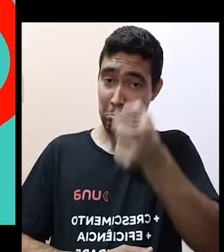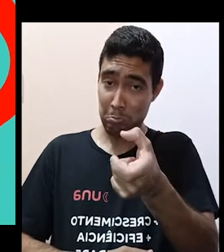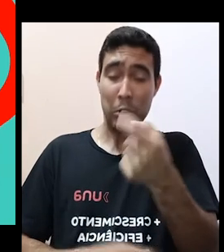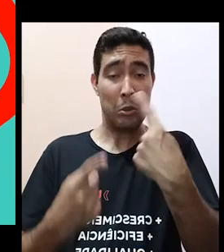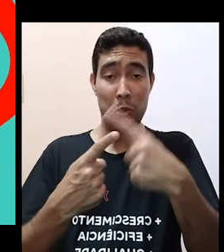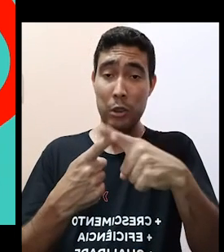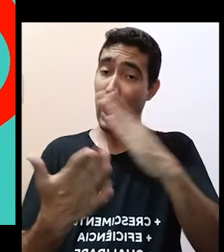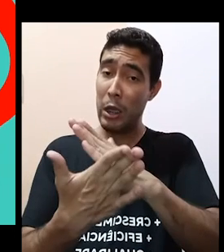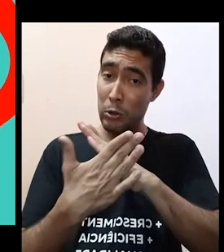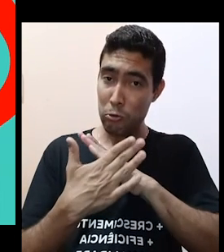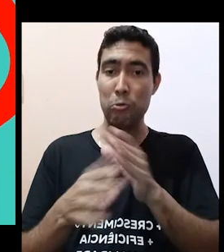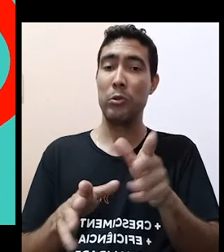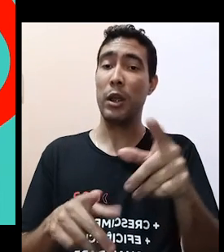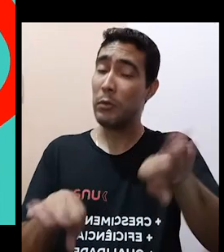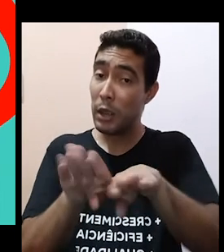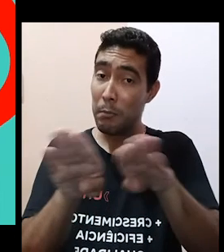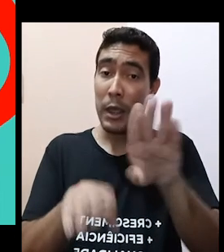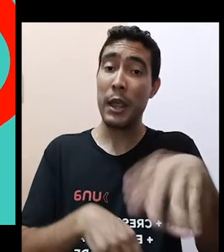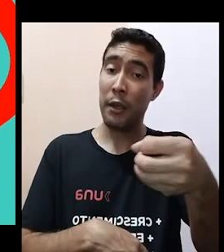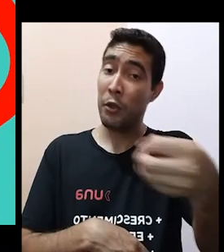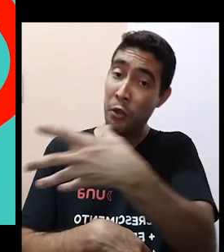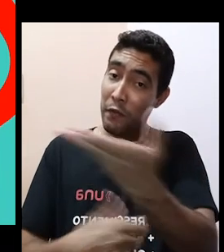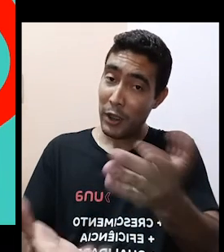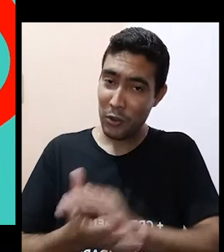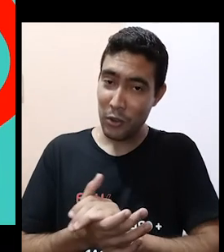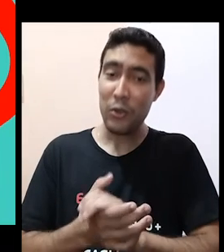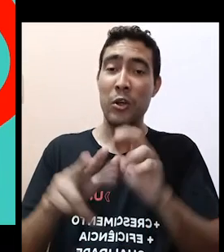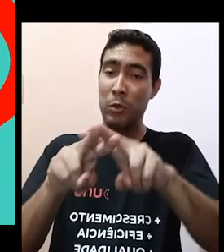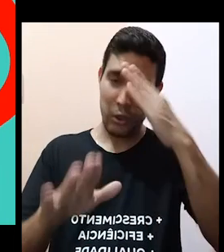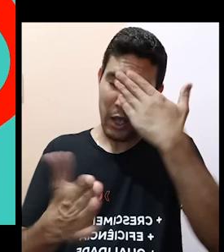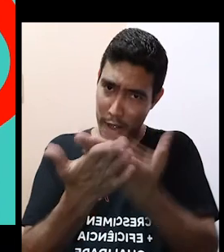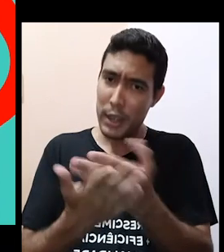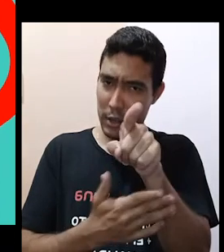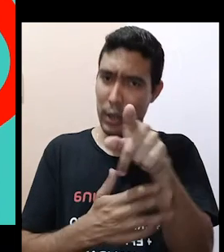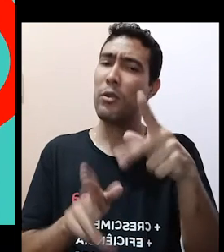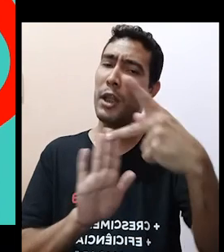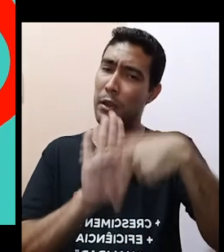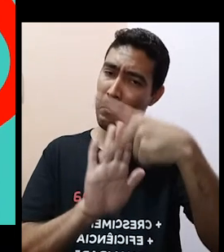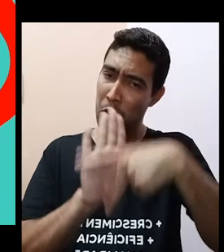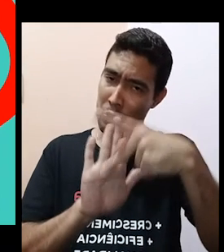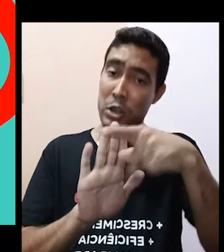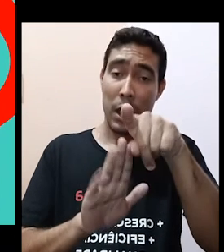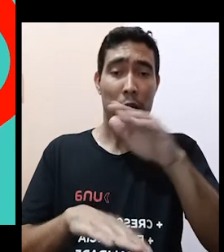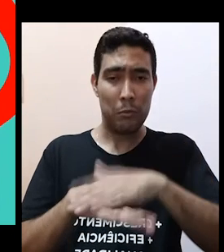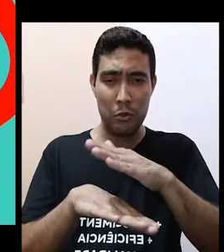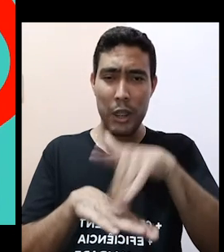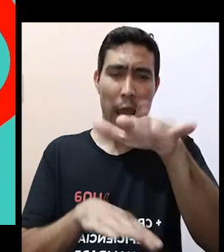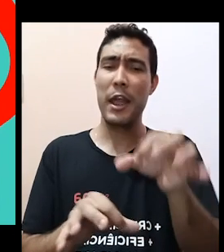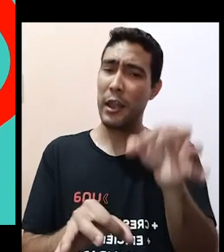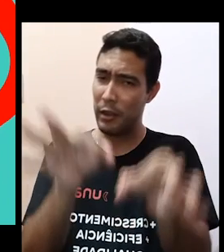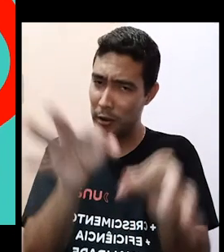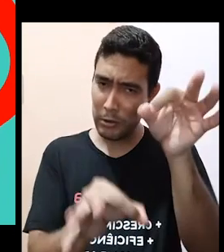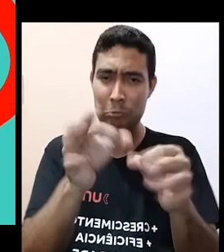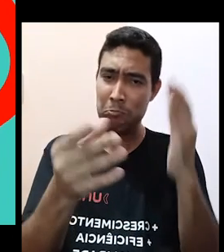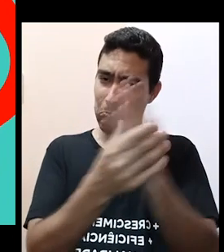dejudicialização, por ser inovador. Então, acredito piamente nesse projeto, tendo em vista que essas sentenças, elas